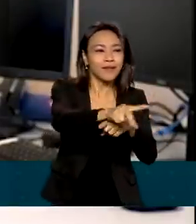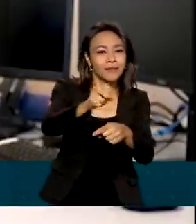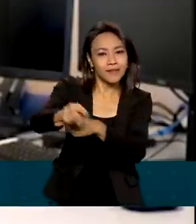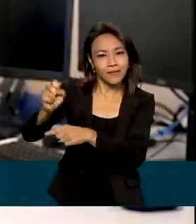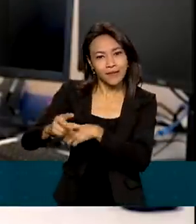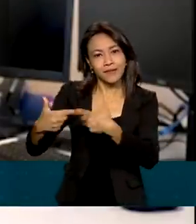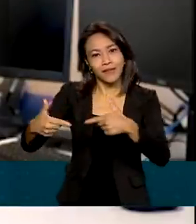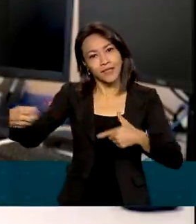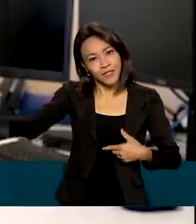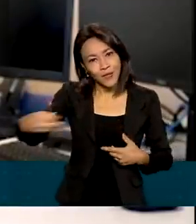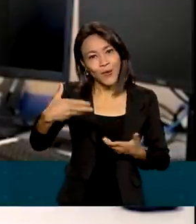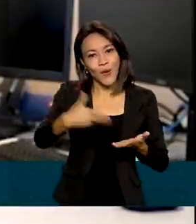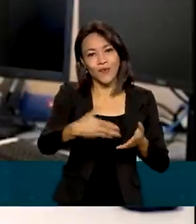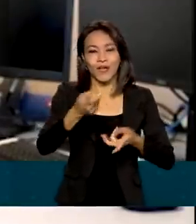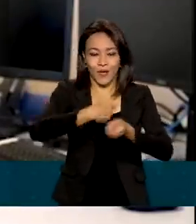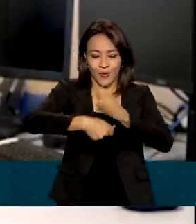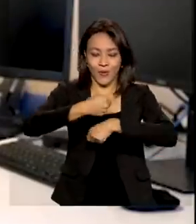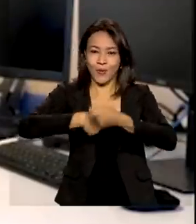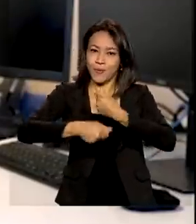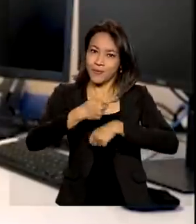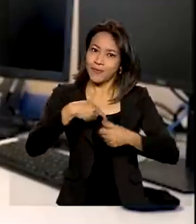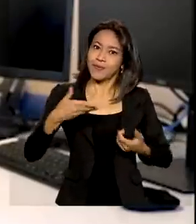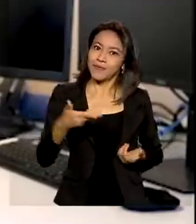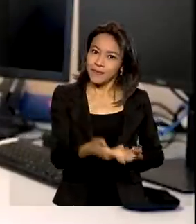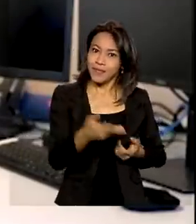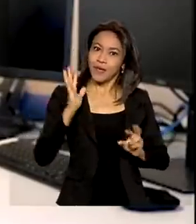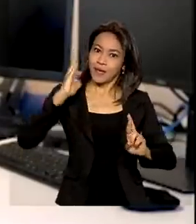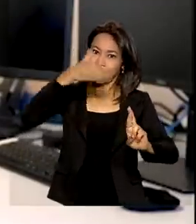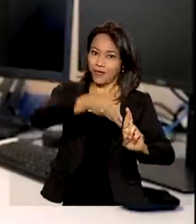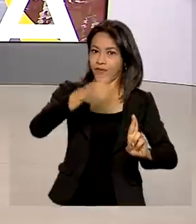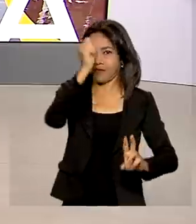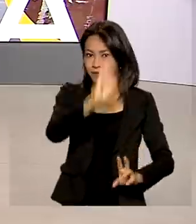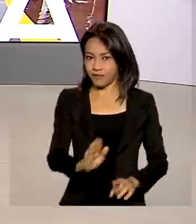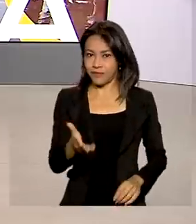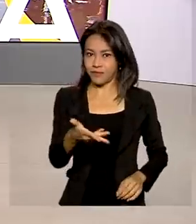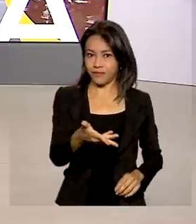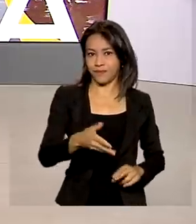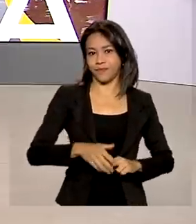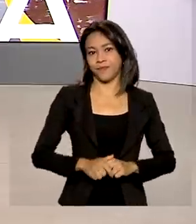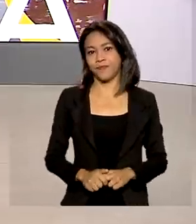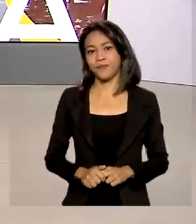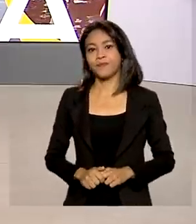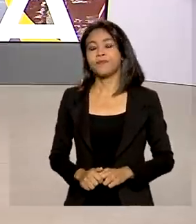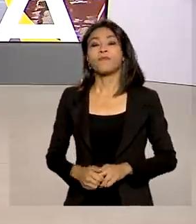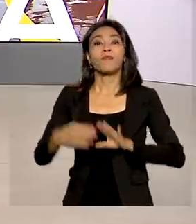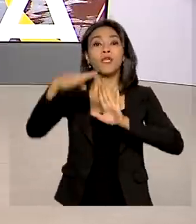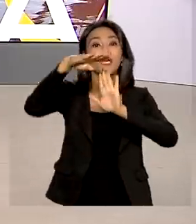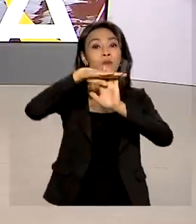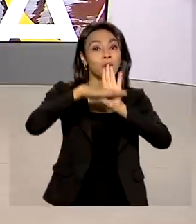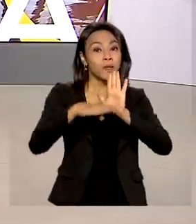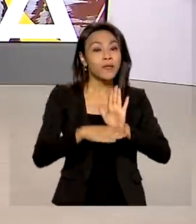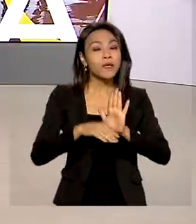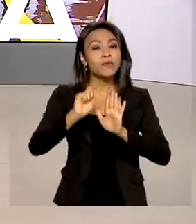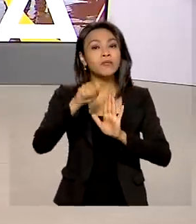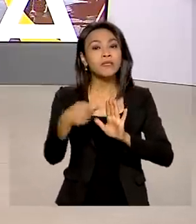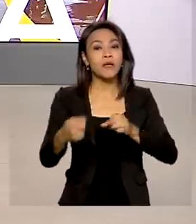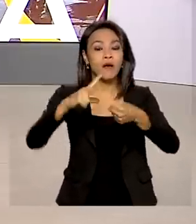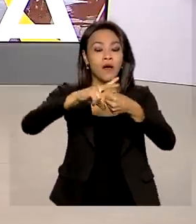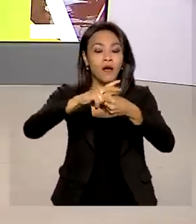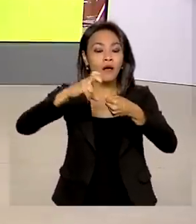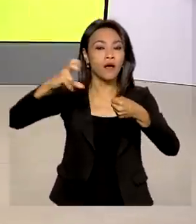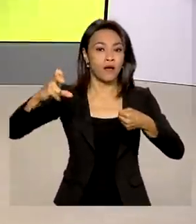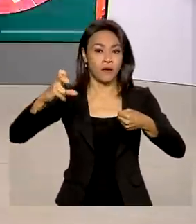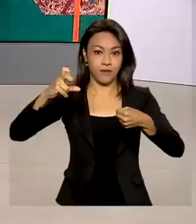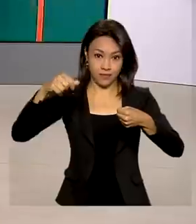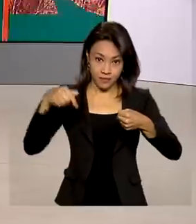nova economia verde que o país lidera mundialmente. E no programa de rádio A Voz do Brasil, o